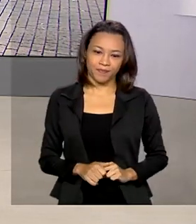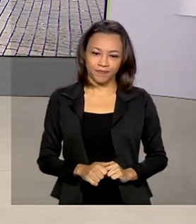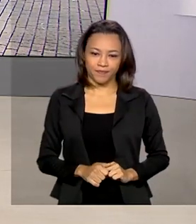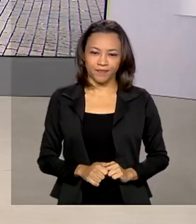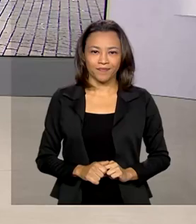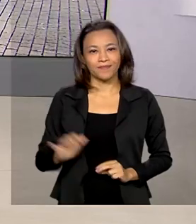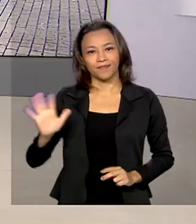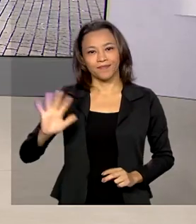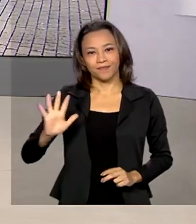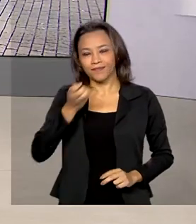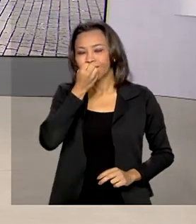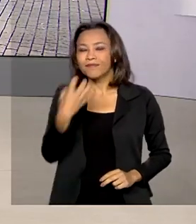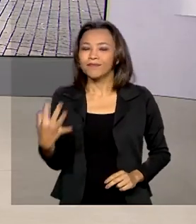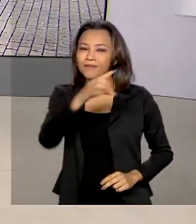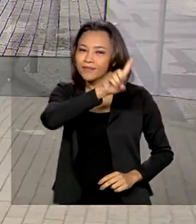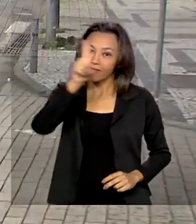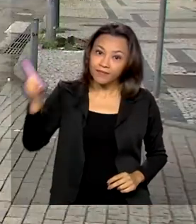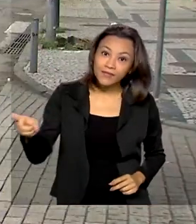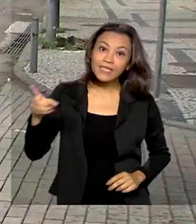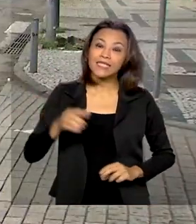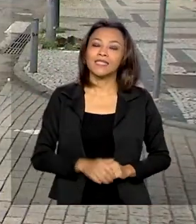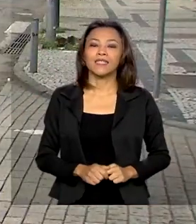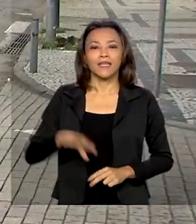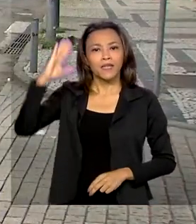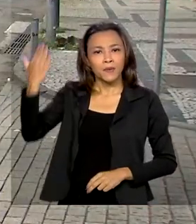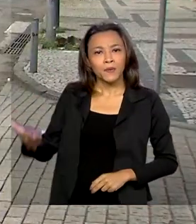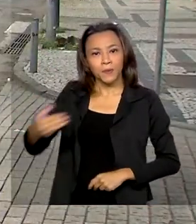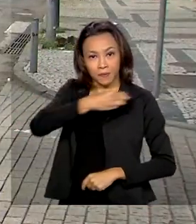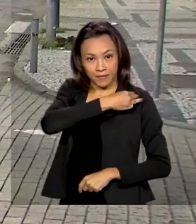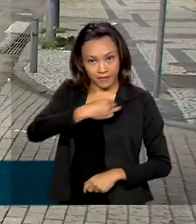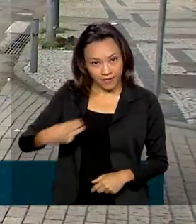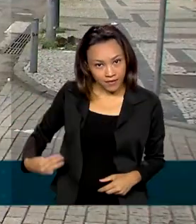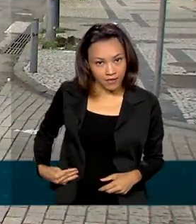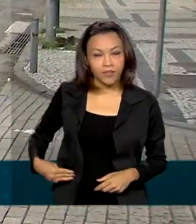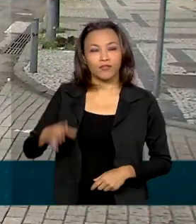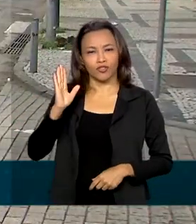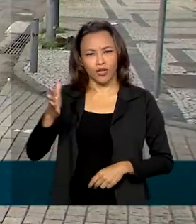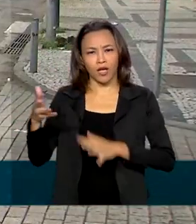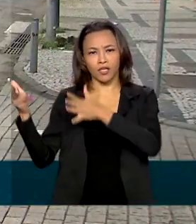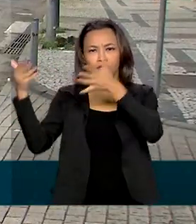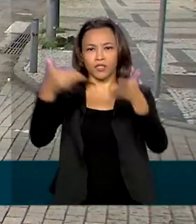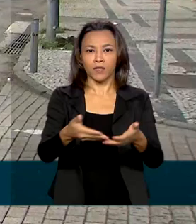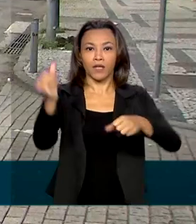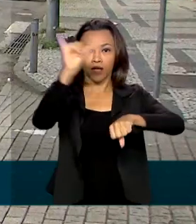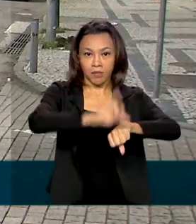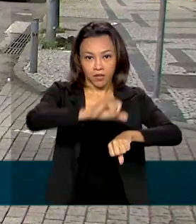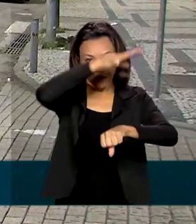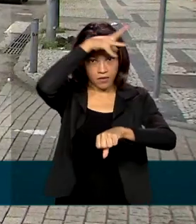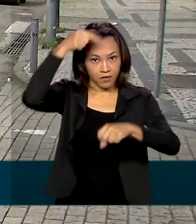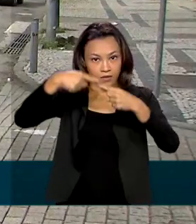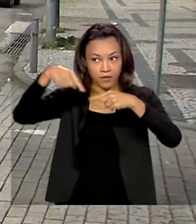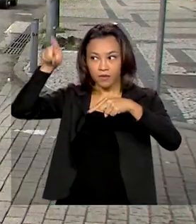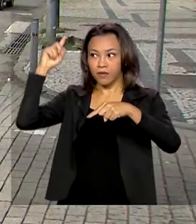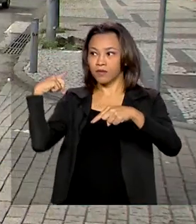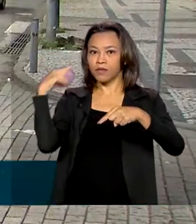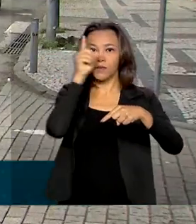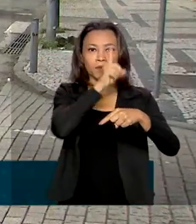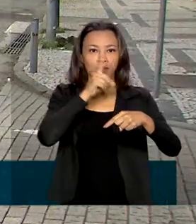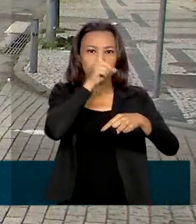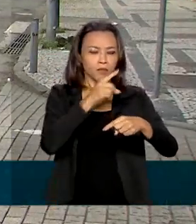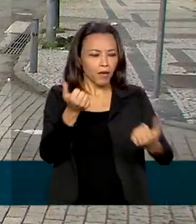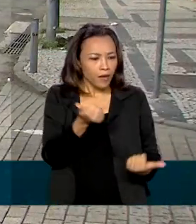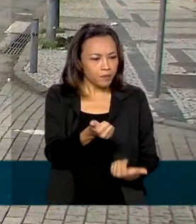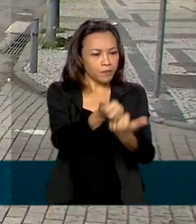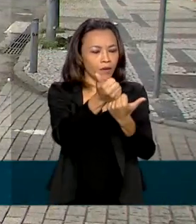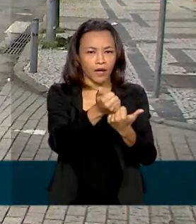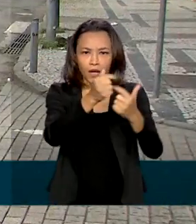Olá, Renata. Bom dia. O ministro Eduardo Pazuello chegou em Manaus no domingo para dar apoio às ações de reforço